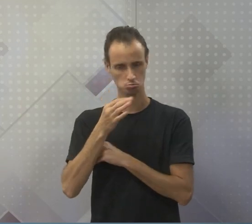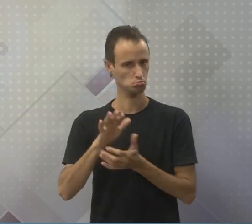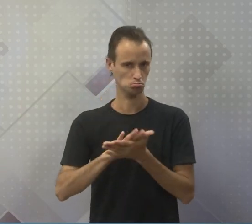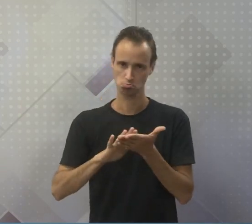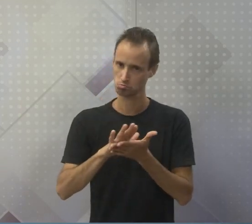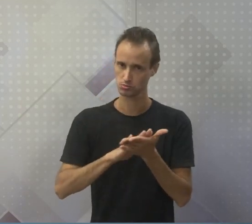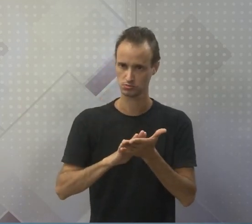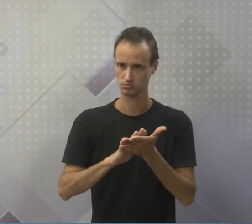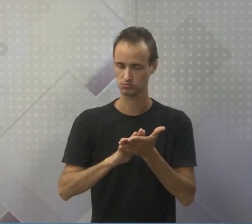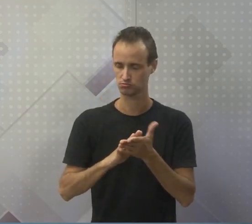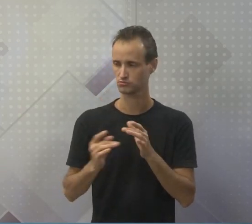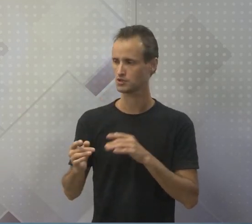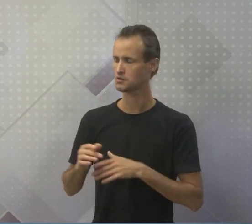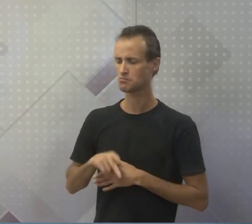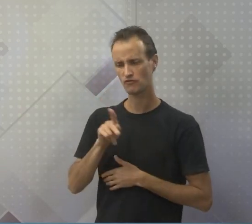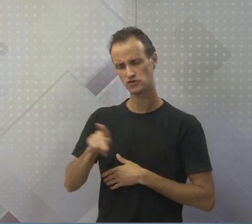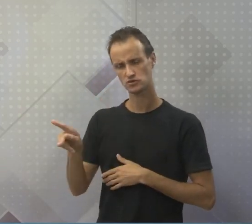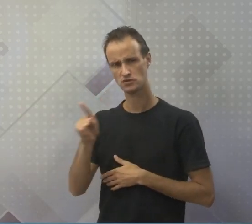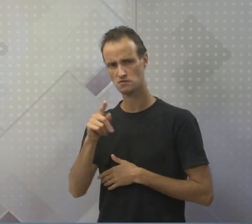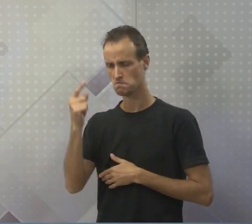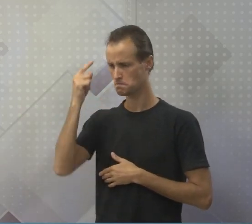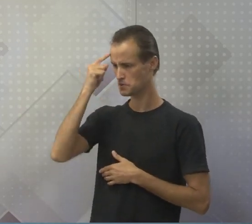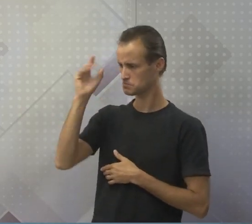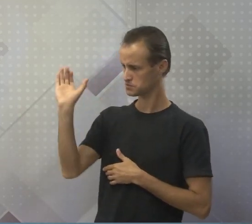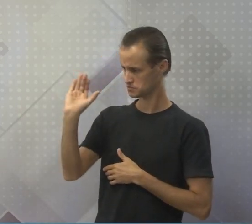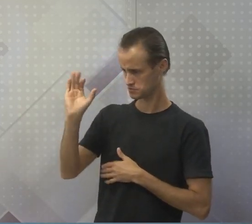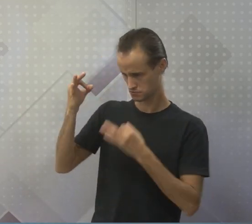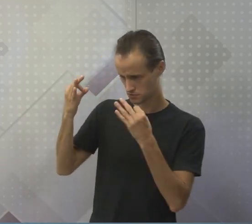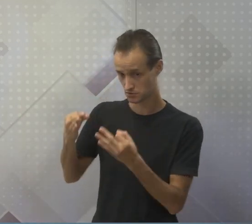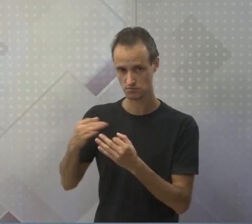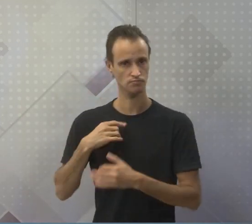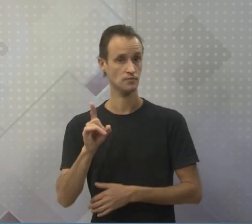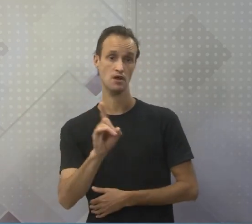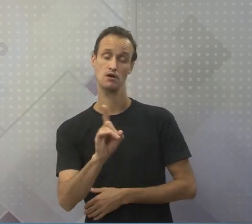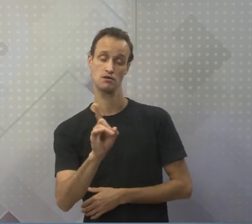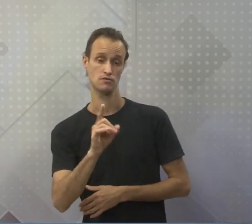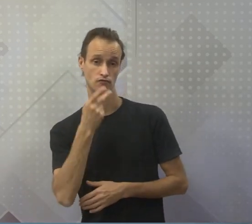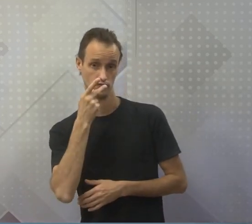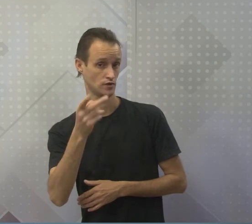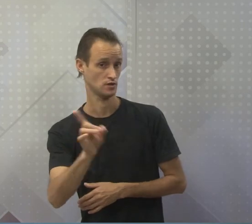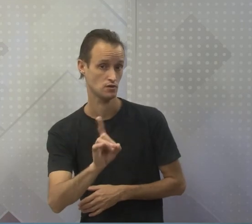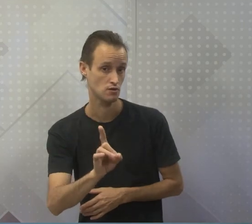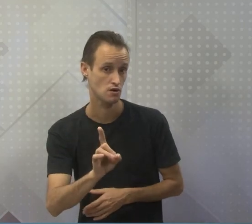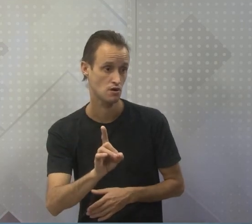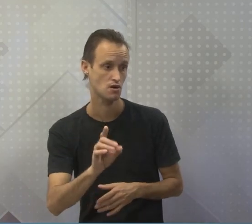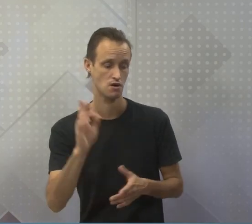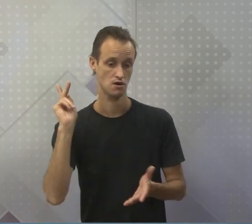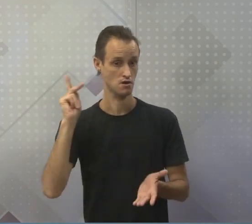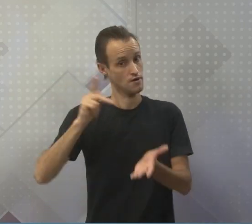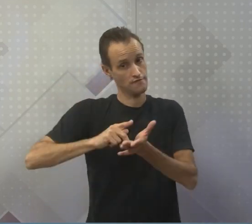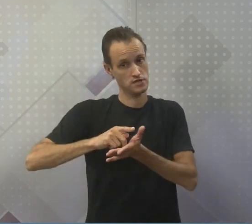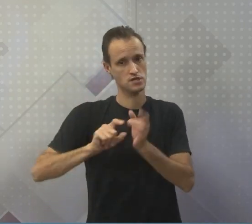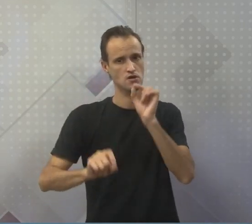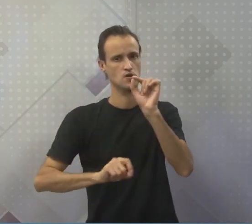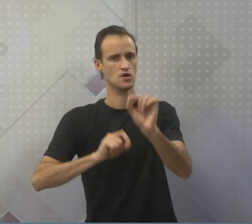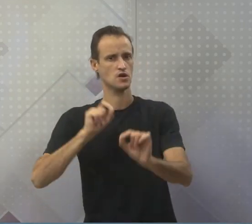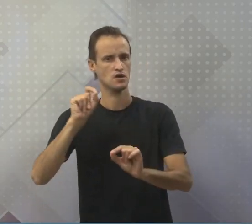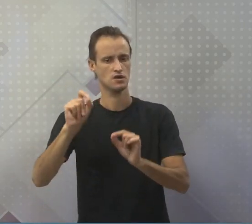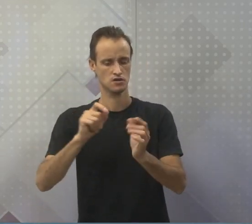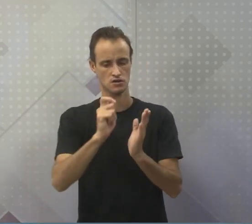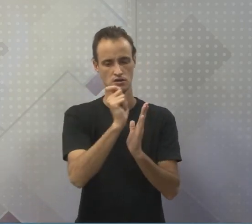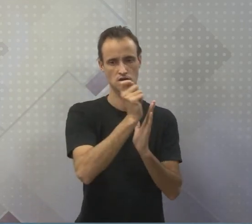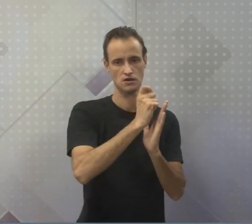professor, é o correto, já que o senhor é da ciência, é. Não, não vou dizer isso. Porque a verdade, ela é